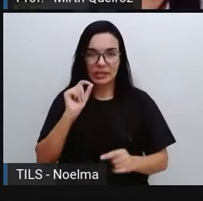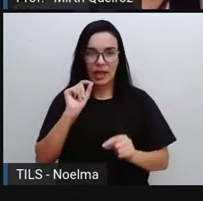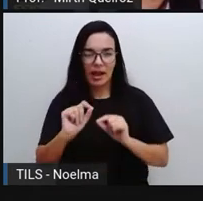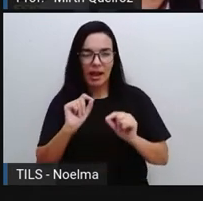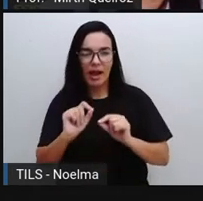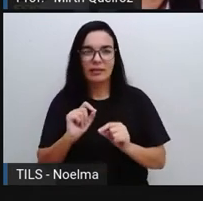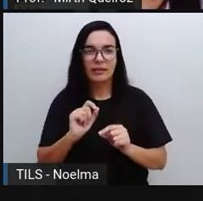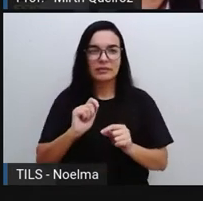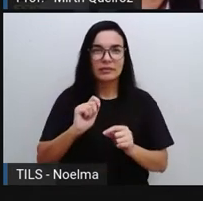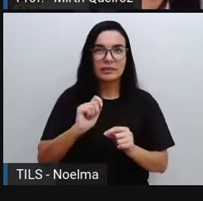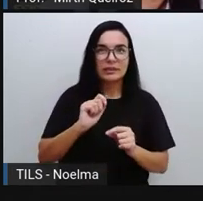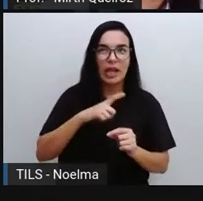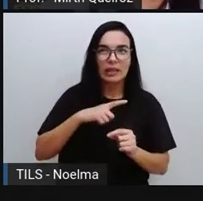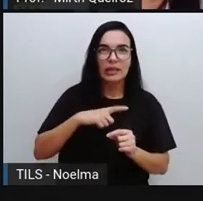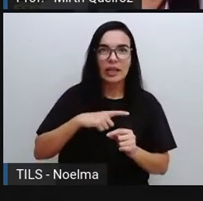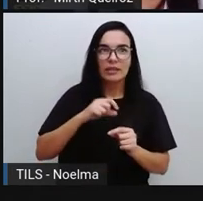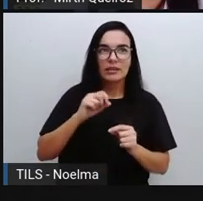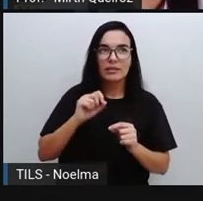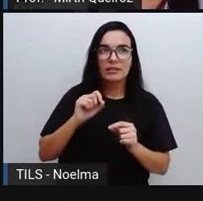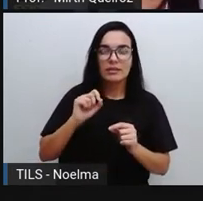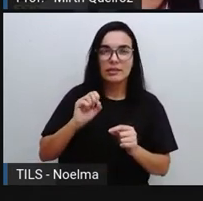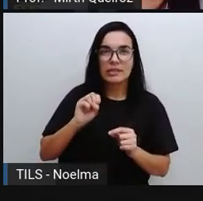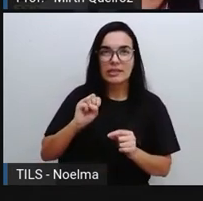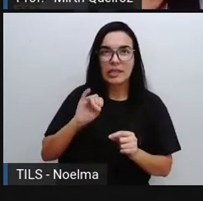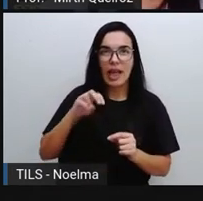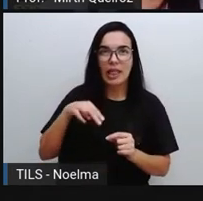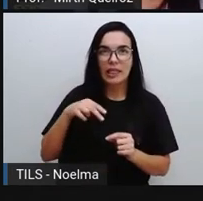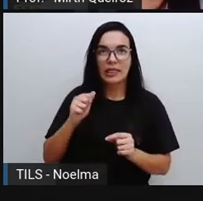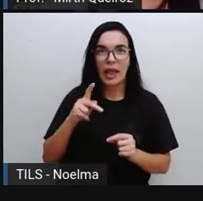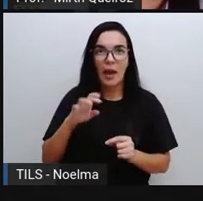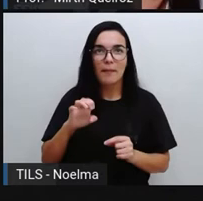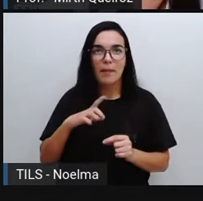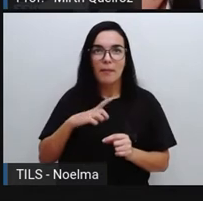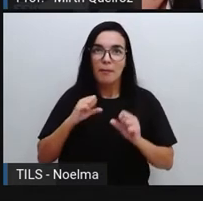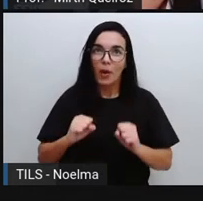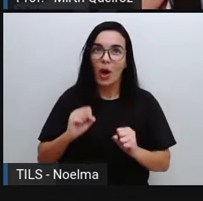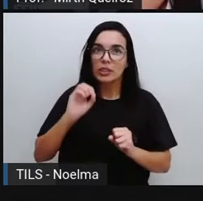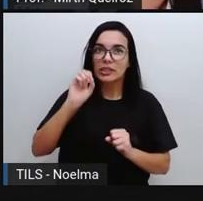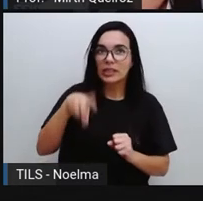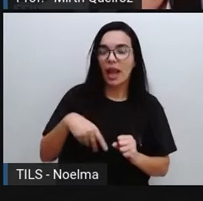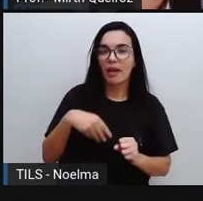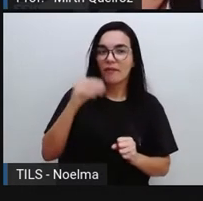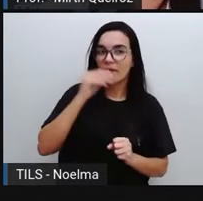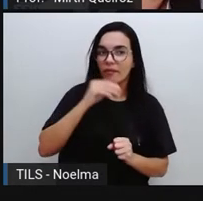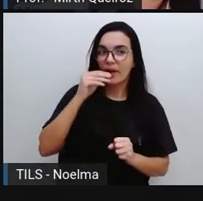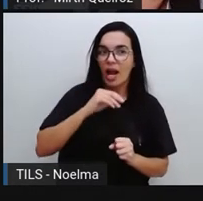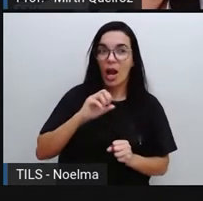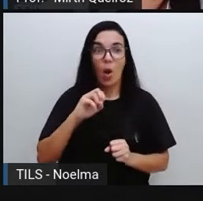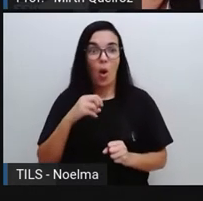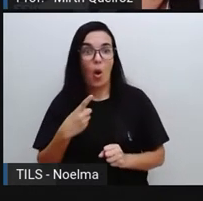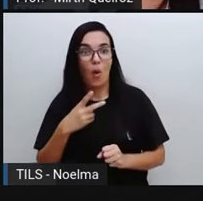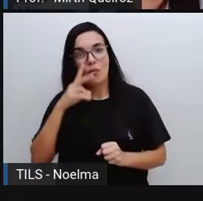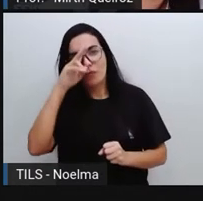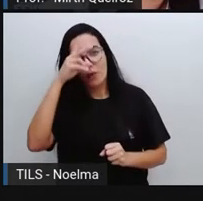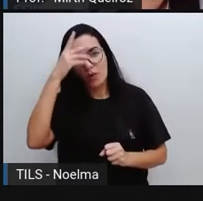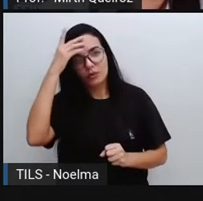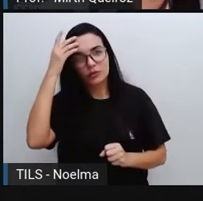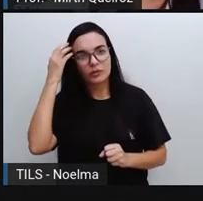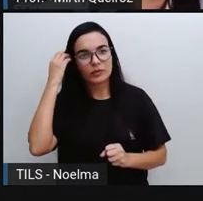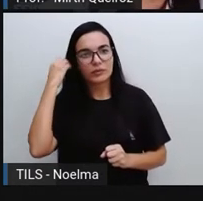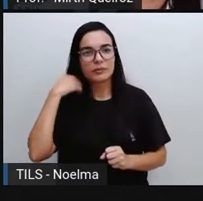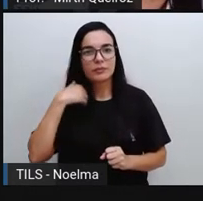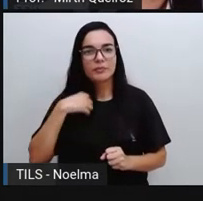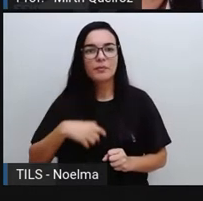sinapse pode ficar mais forte ou mais fraca. Quando escutamos aquela música